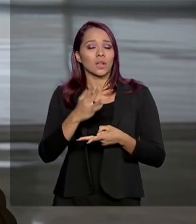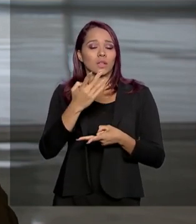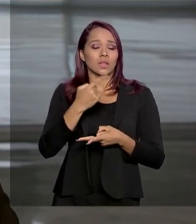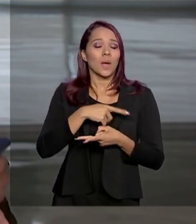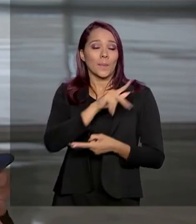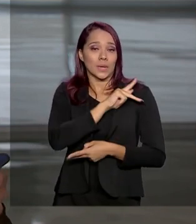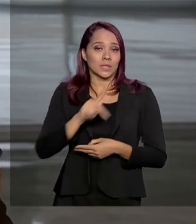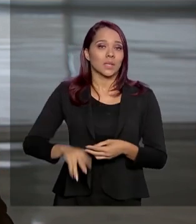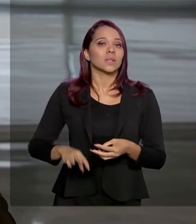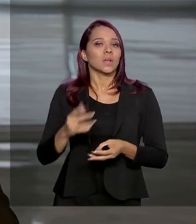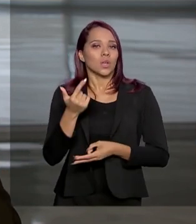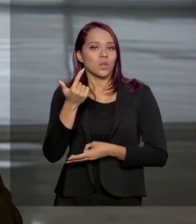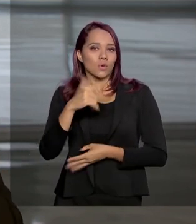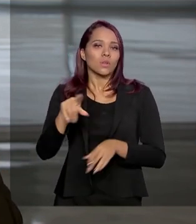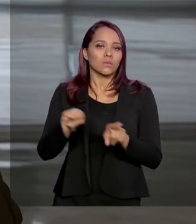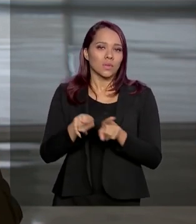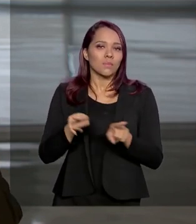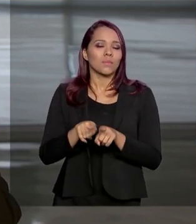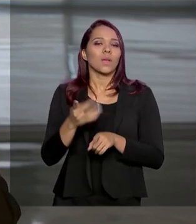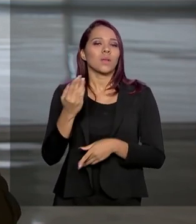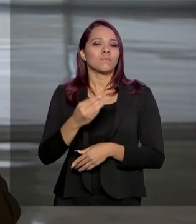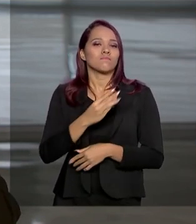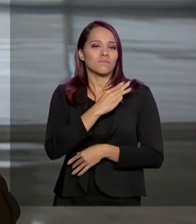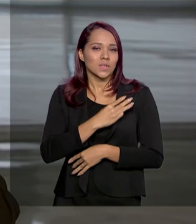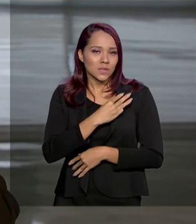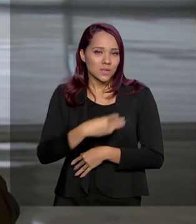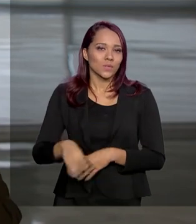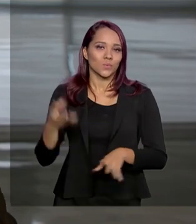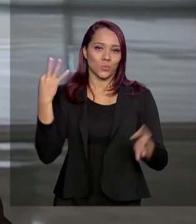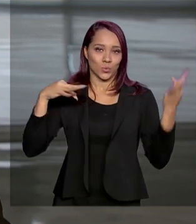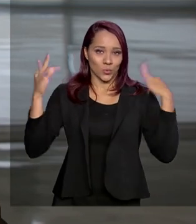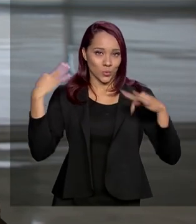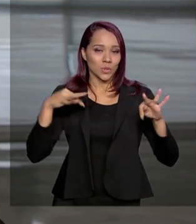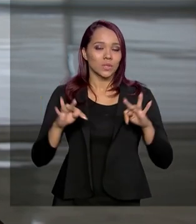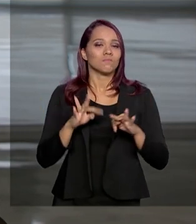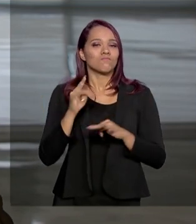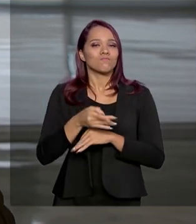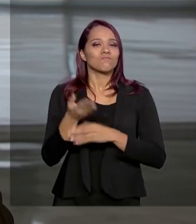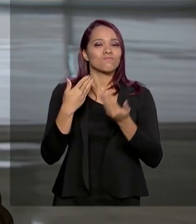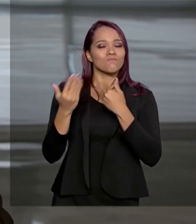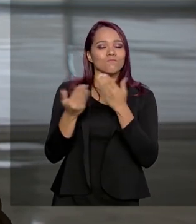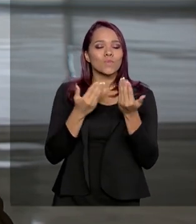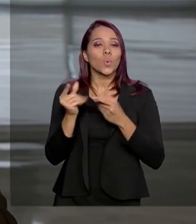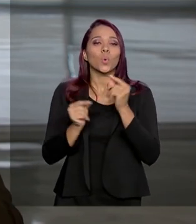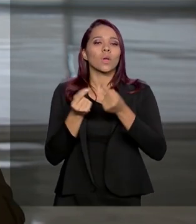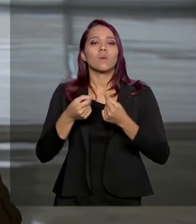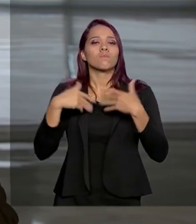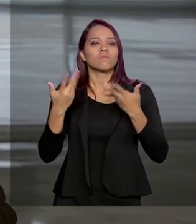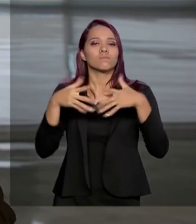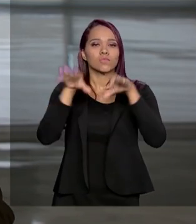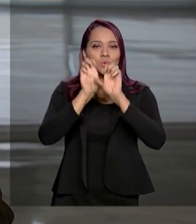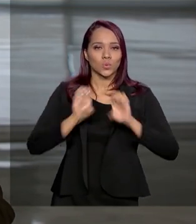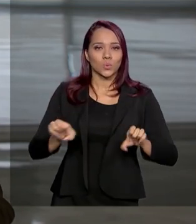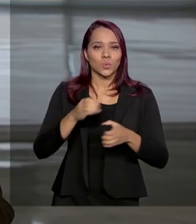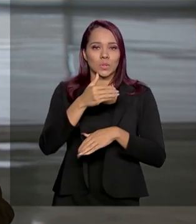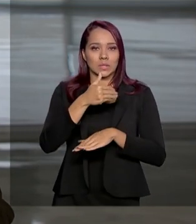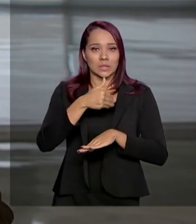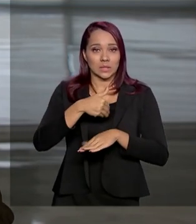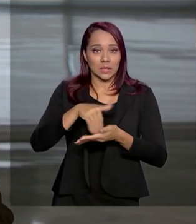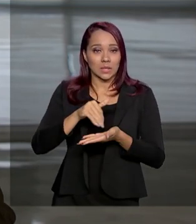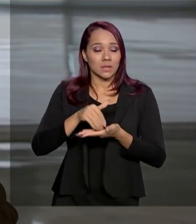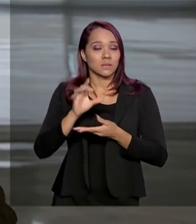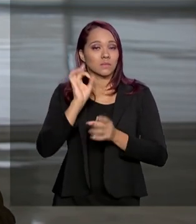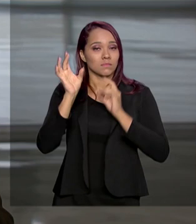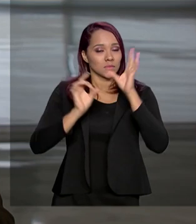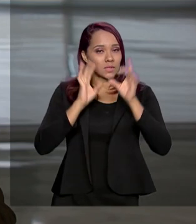da República, e com o ministro do Turismo, Marcelo Álvaro Antônio. E eles conversaram exatamente sobre a estrutura da Secretaria Especial de